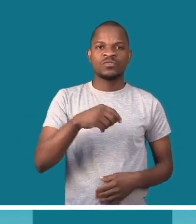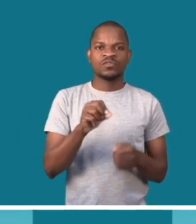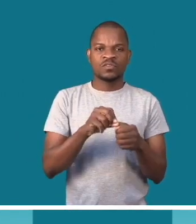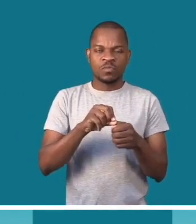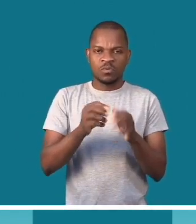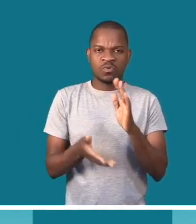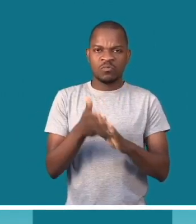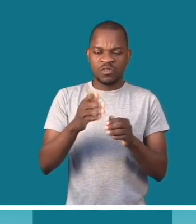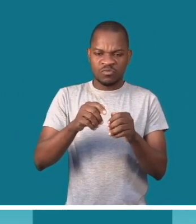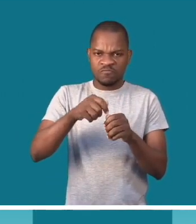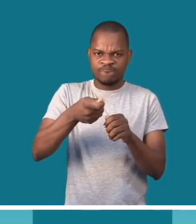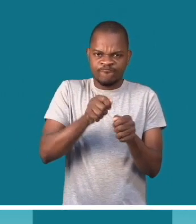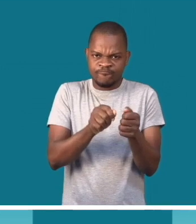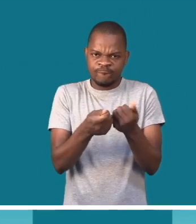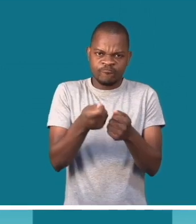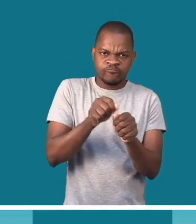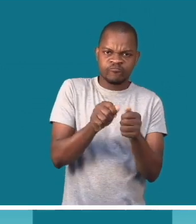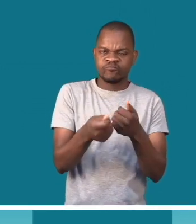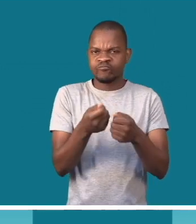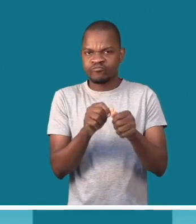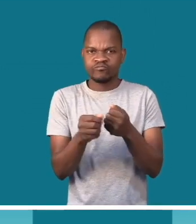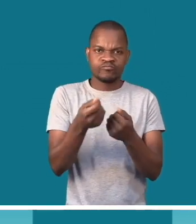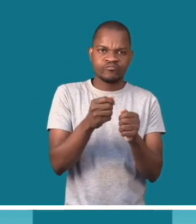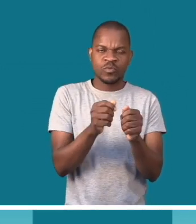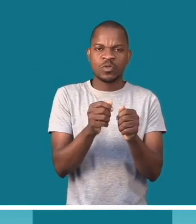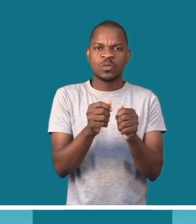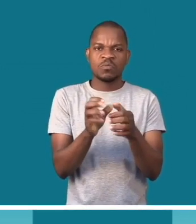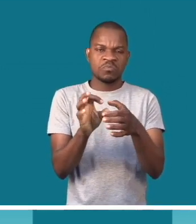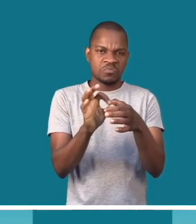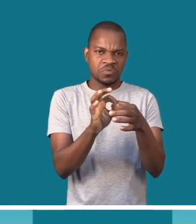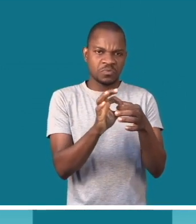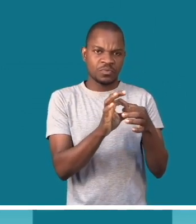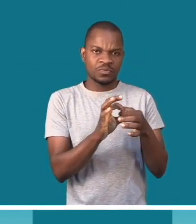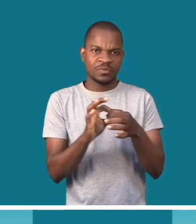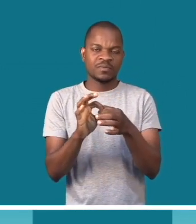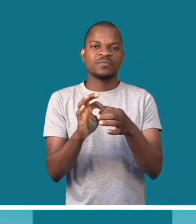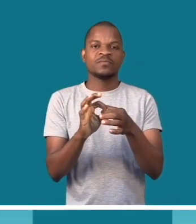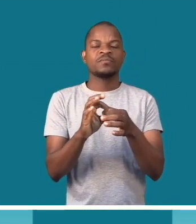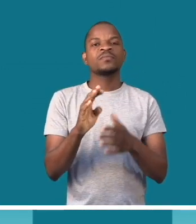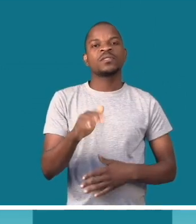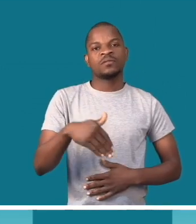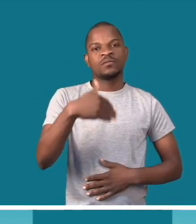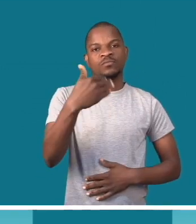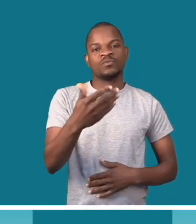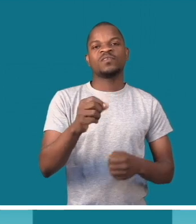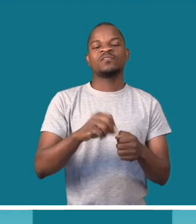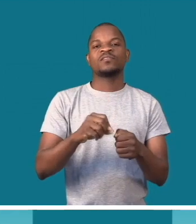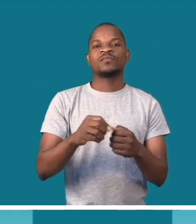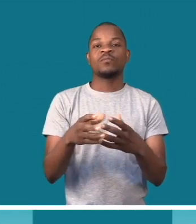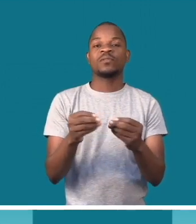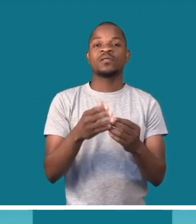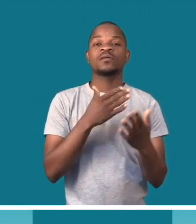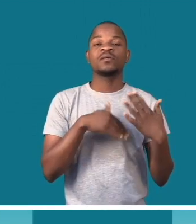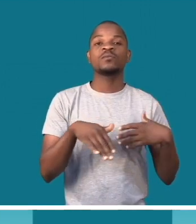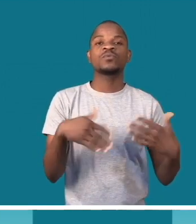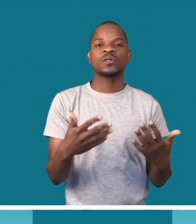nós só fazemos as tranças. Vamos trançando, vamos trançando, trançando, até termos o formato